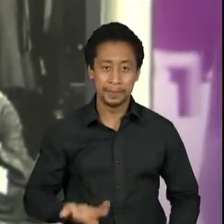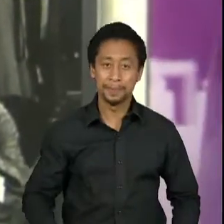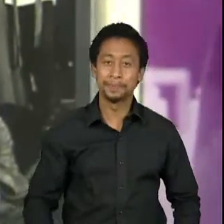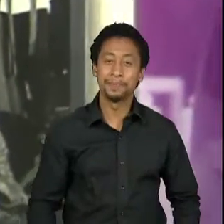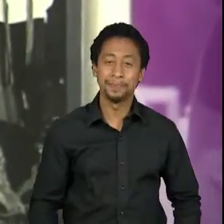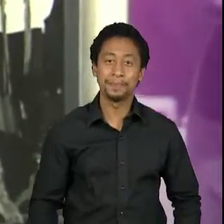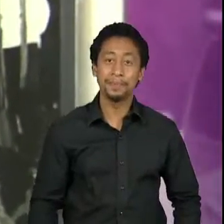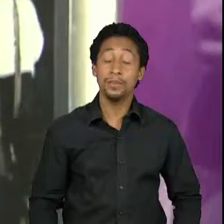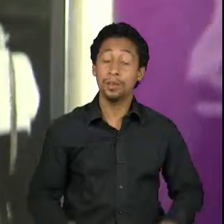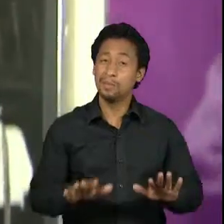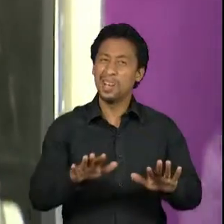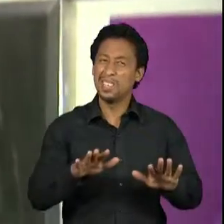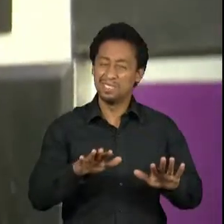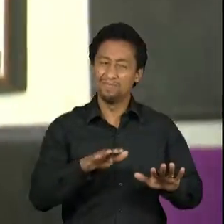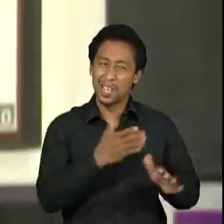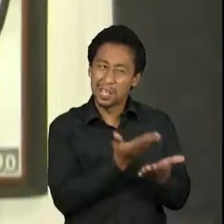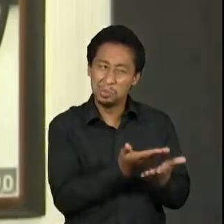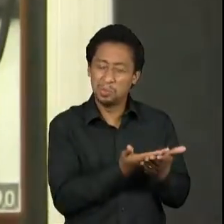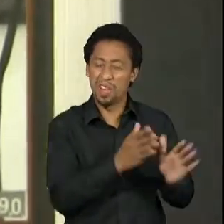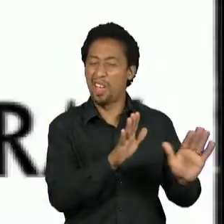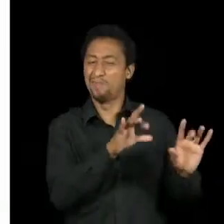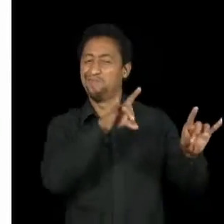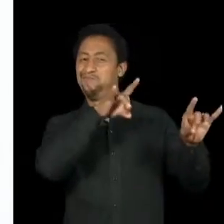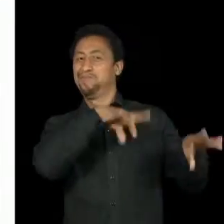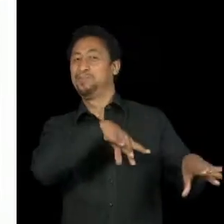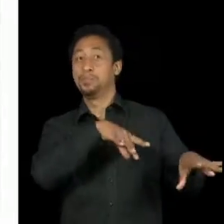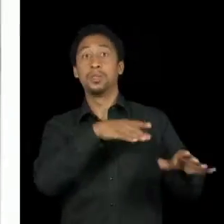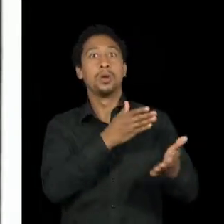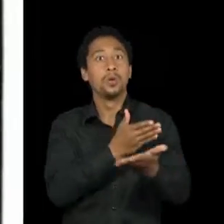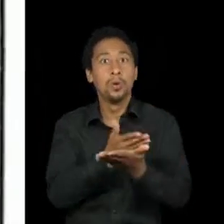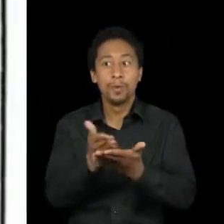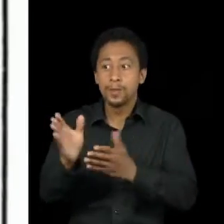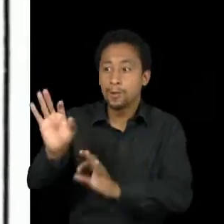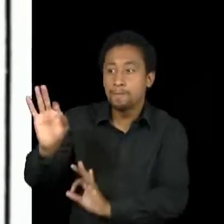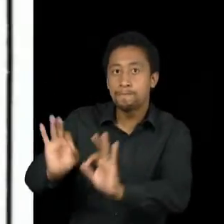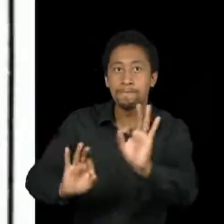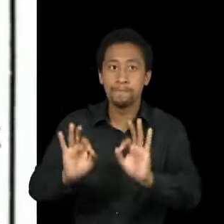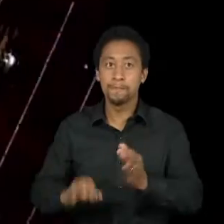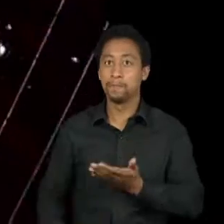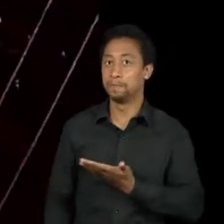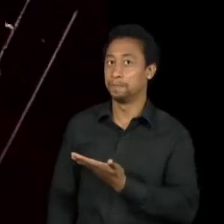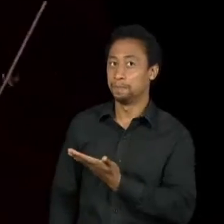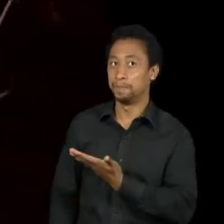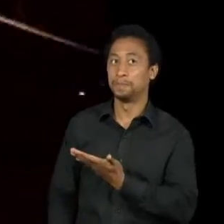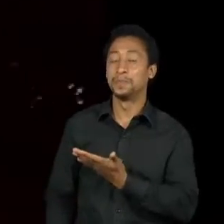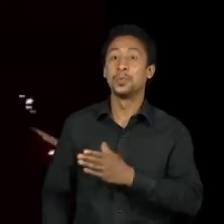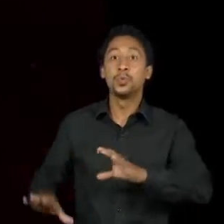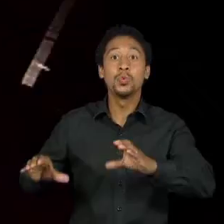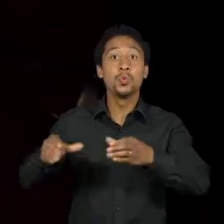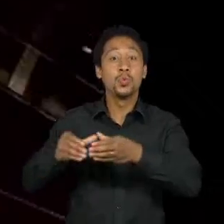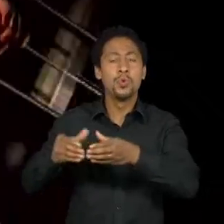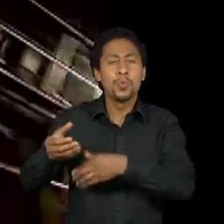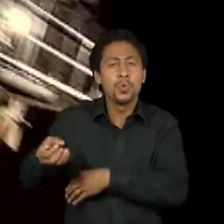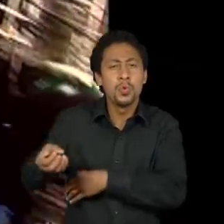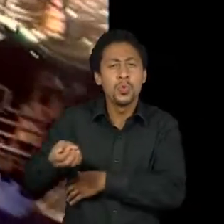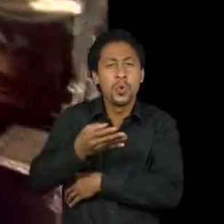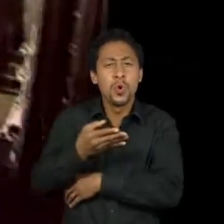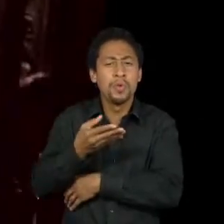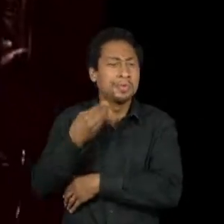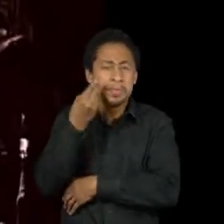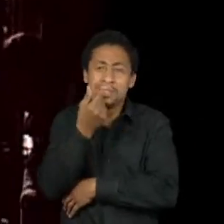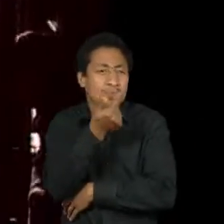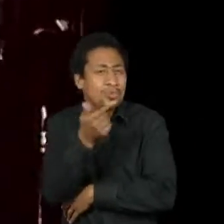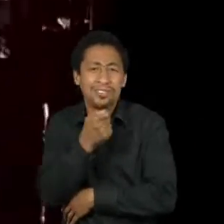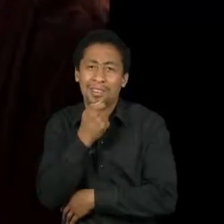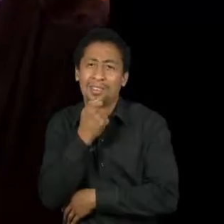Mas abandonou o magistério, depois de participar da montagem de A Incubadeira, com o grupo amador, que daria origem ao Teatro